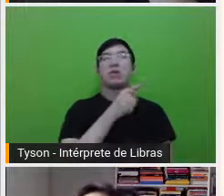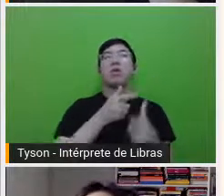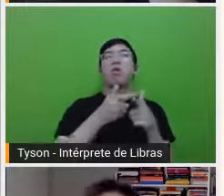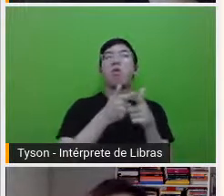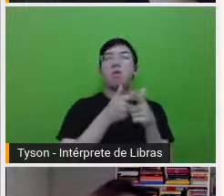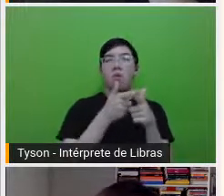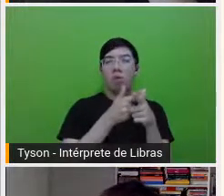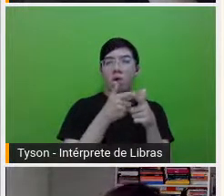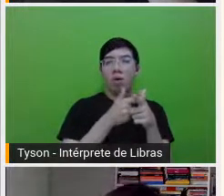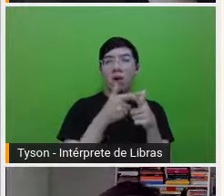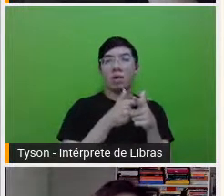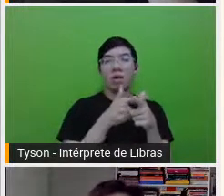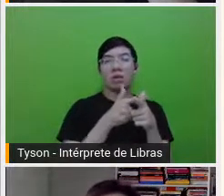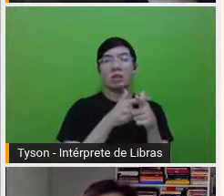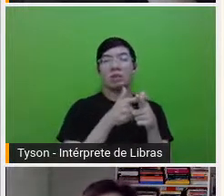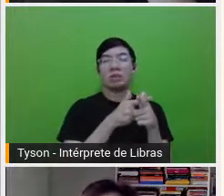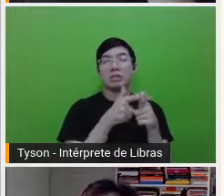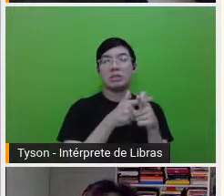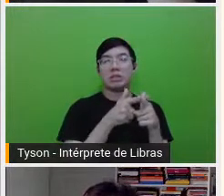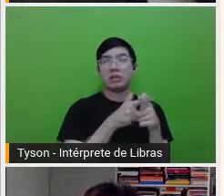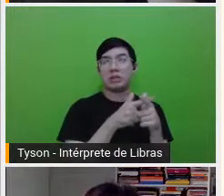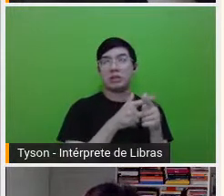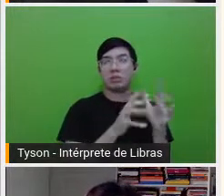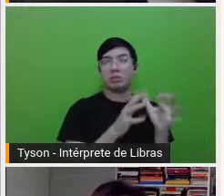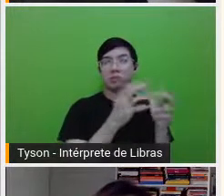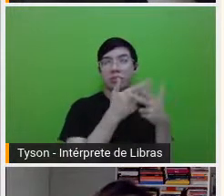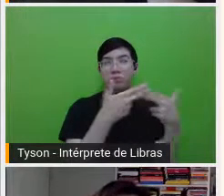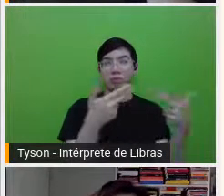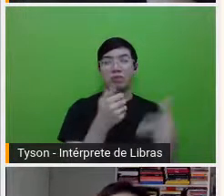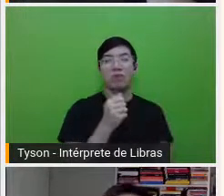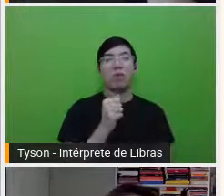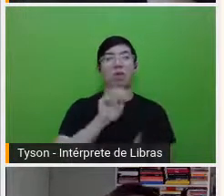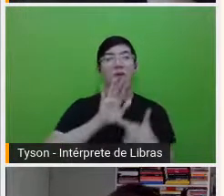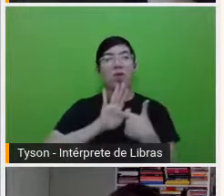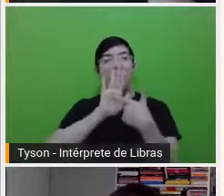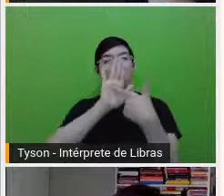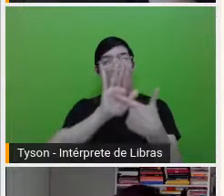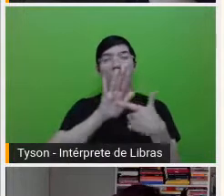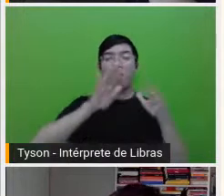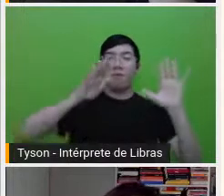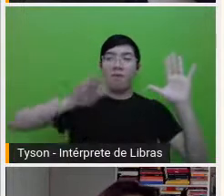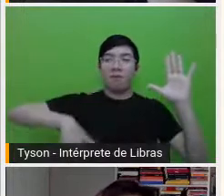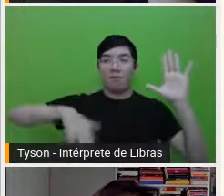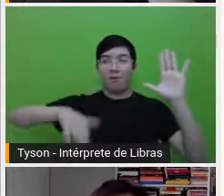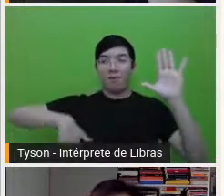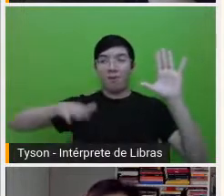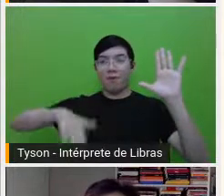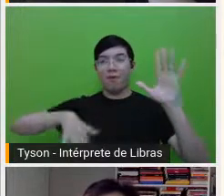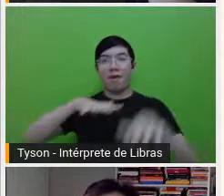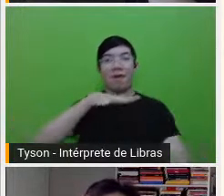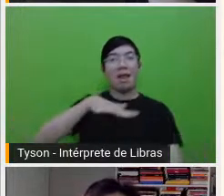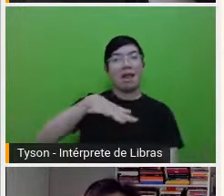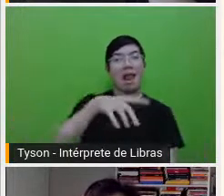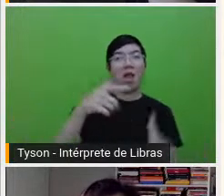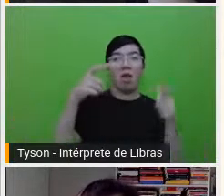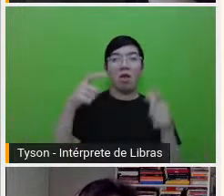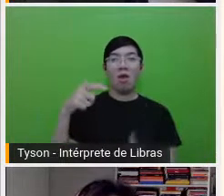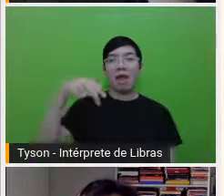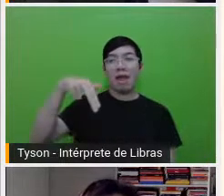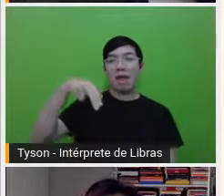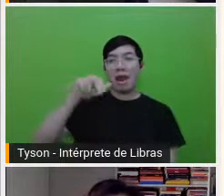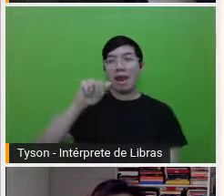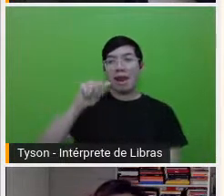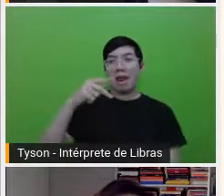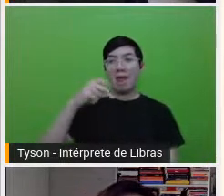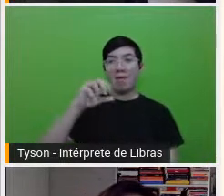se batendo por lá, né? E aí, aqui nessa foto, eu coloquei uma praia, que é da região de Nápoles, e aqui é uma cena do